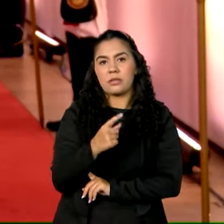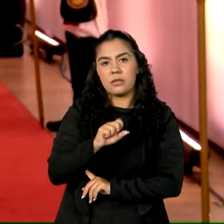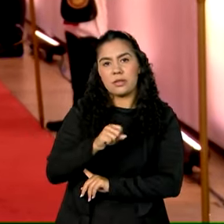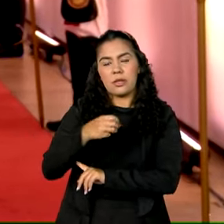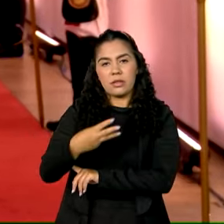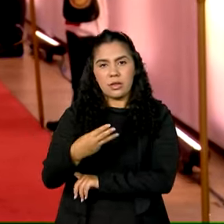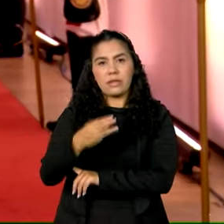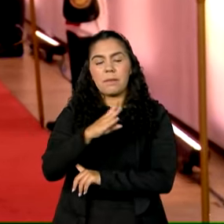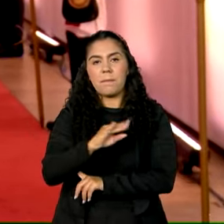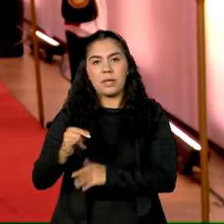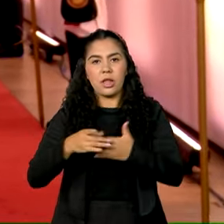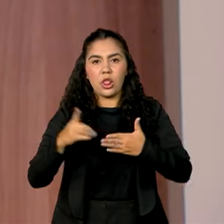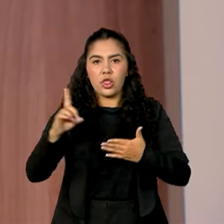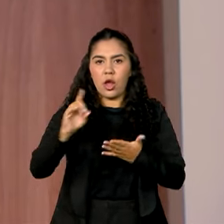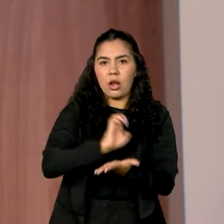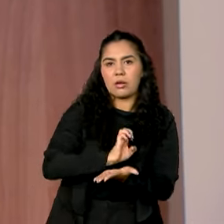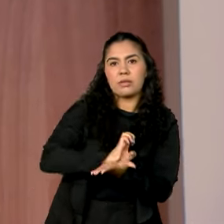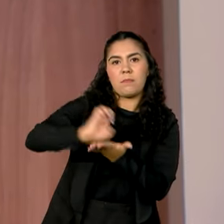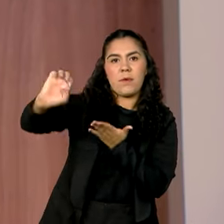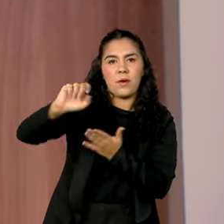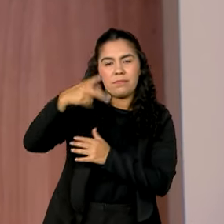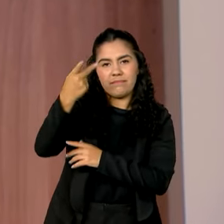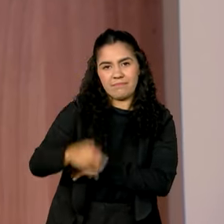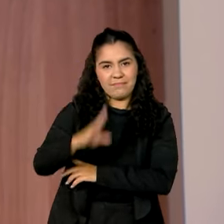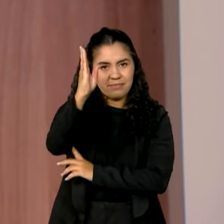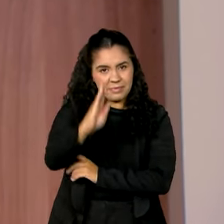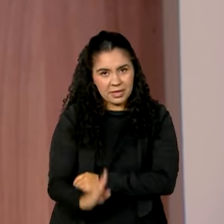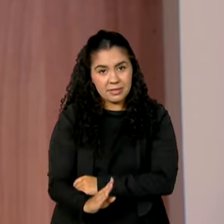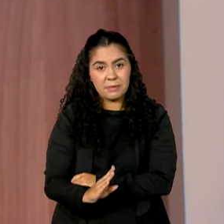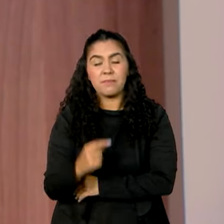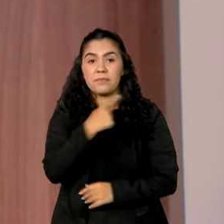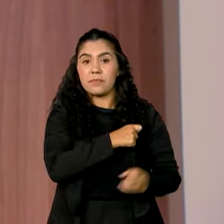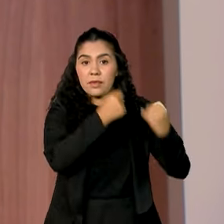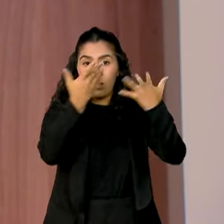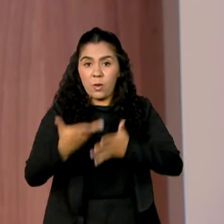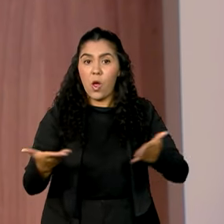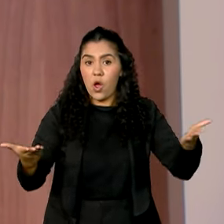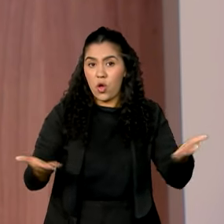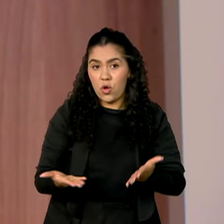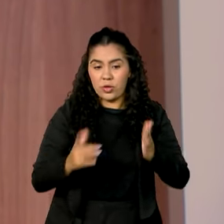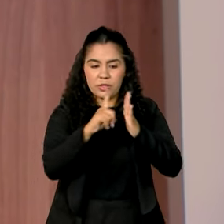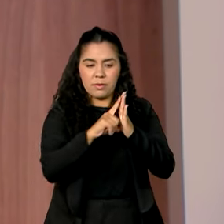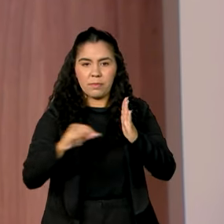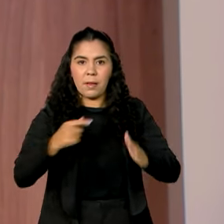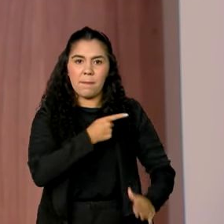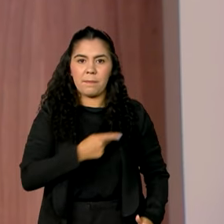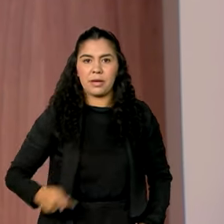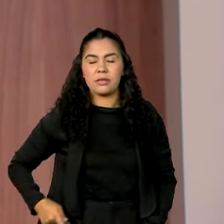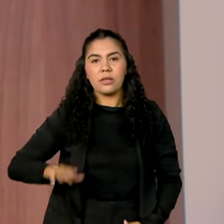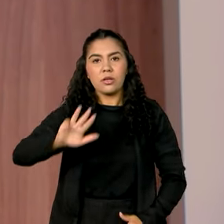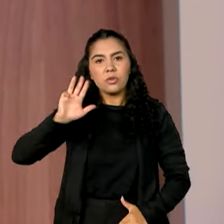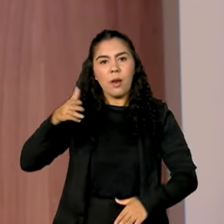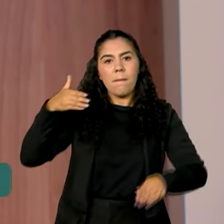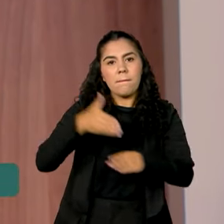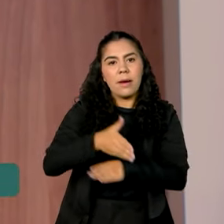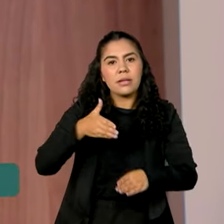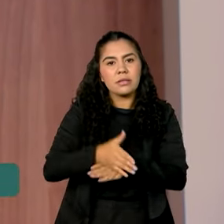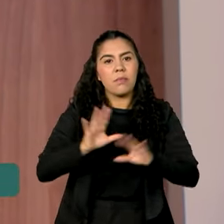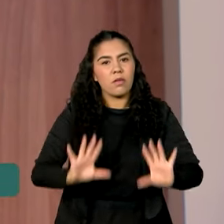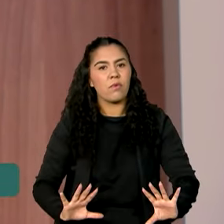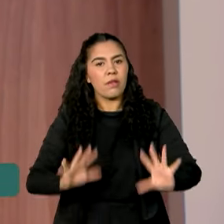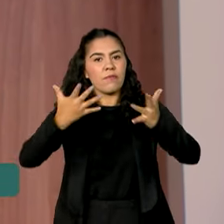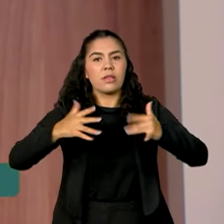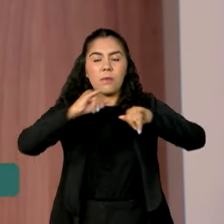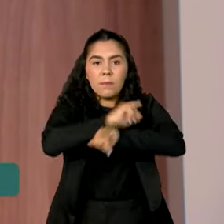em exportações do Brasil. E hoje, no Palácio do Planalto, o presidente Lula participa da cerimônia de divulgação do